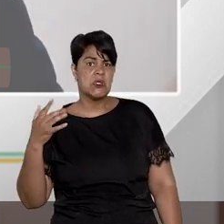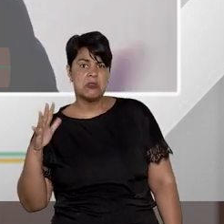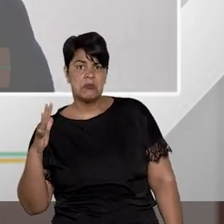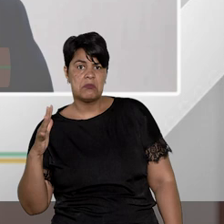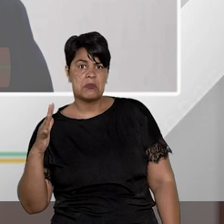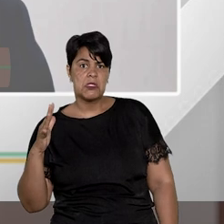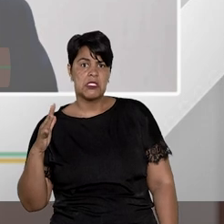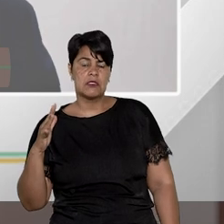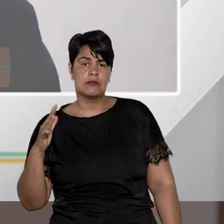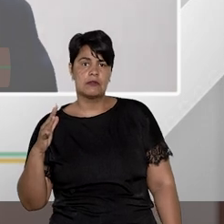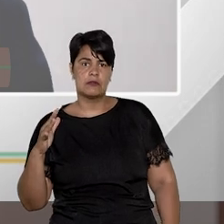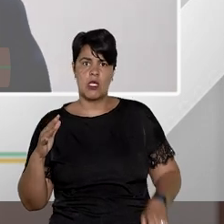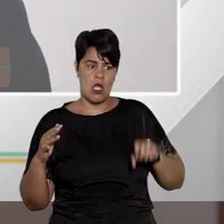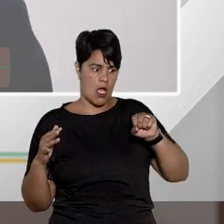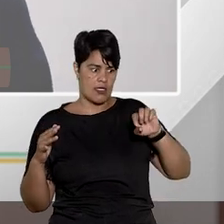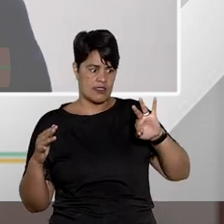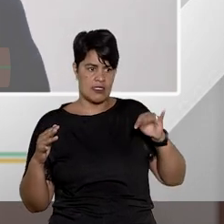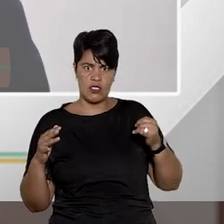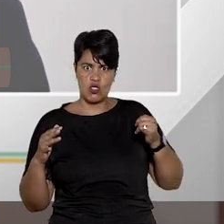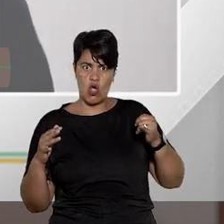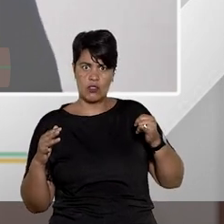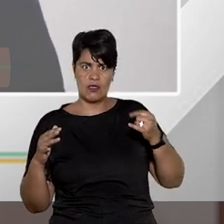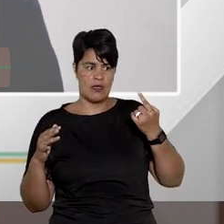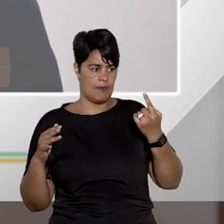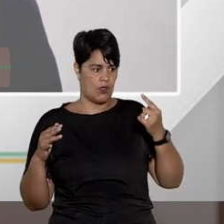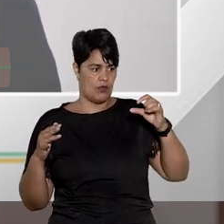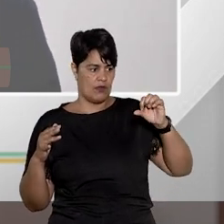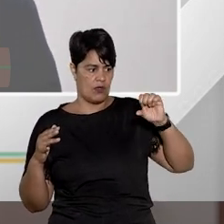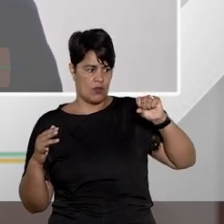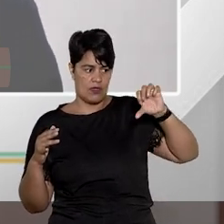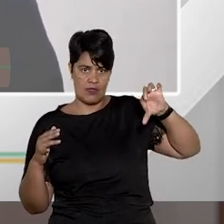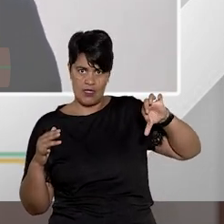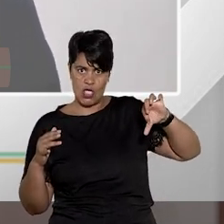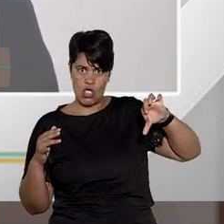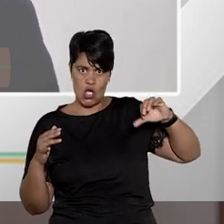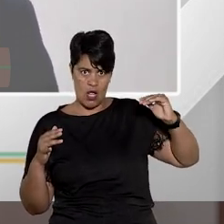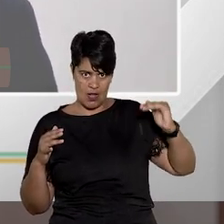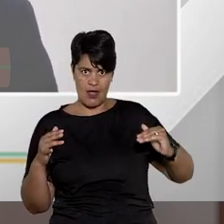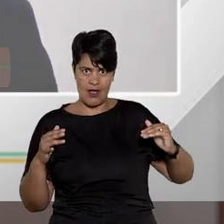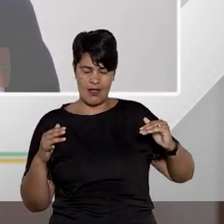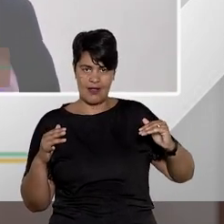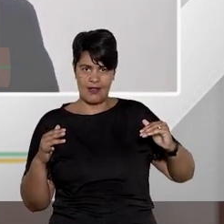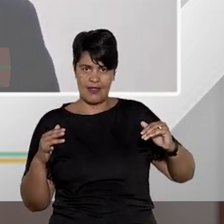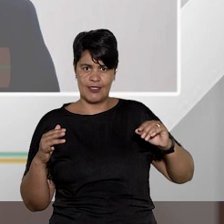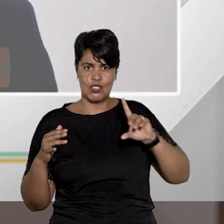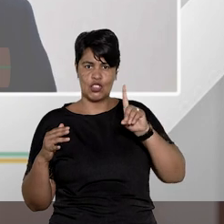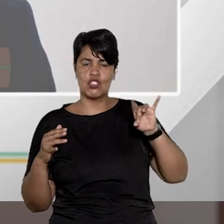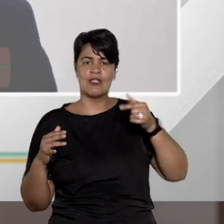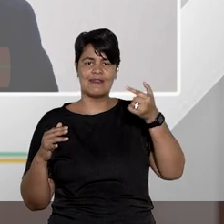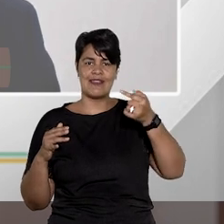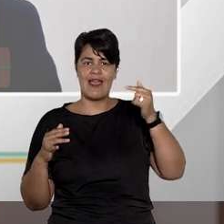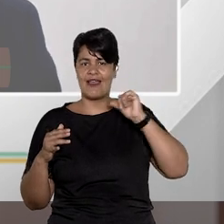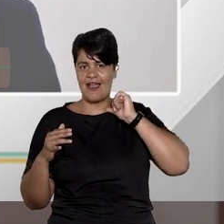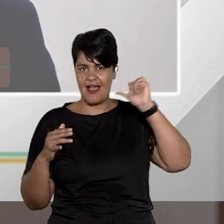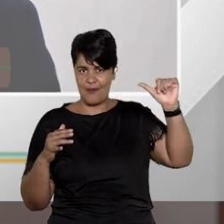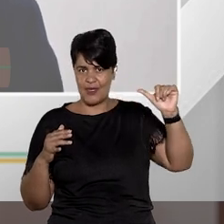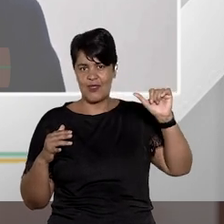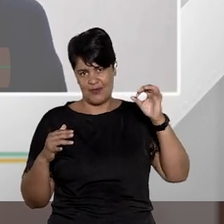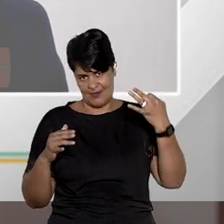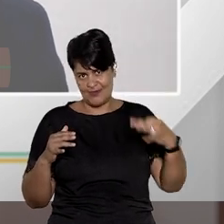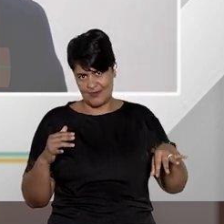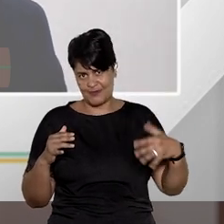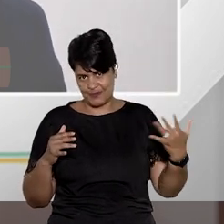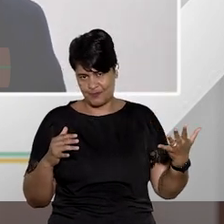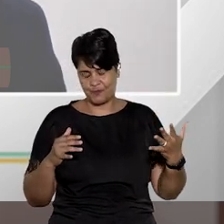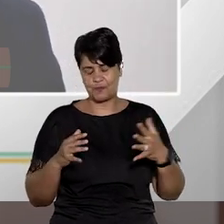o STJ é de 89 para cá porque a instalação efetiva é do dia 7 de abril e é fácil lembrar